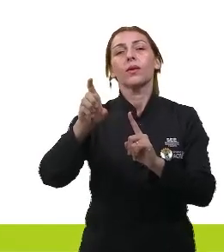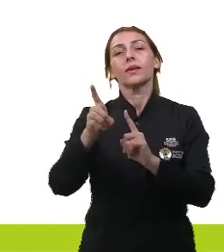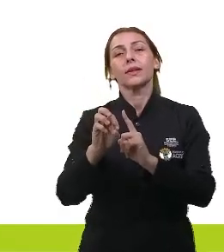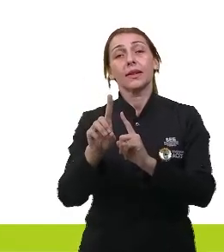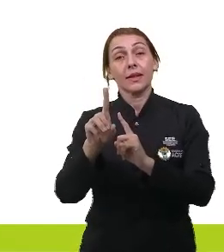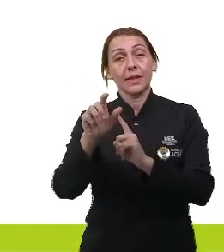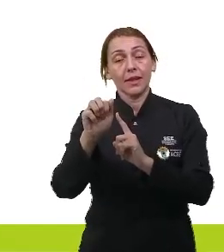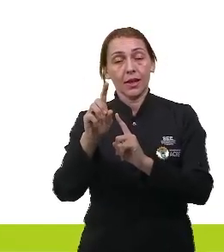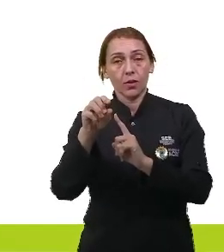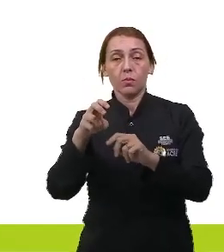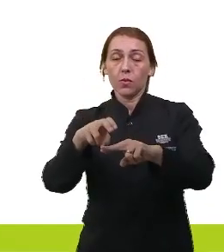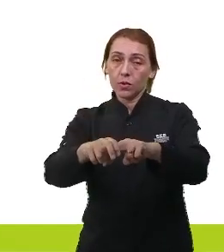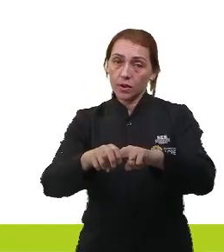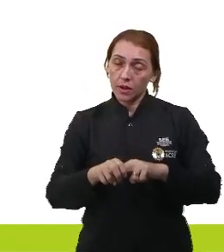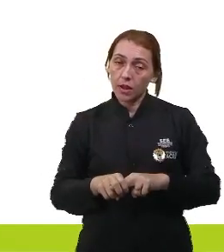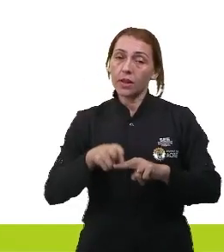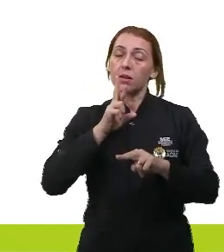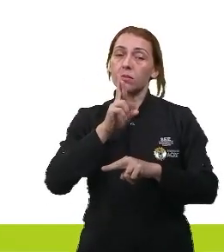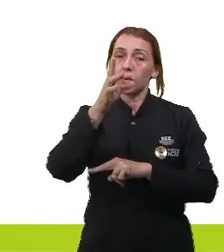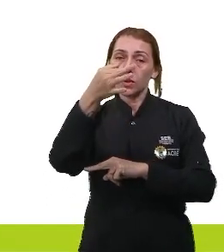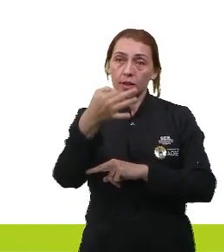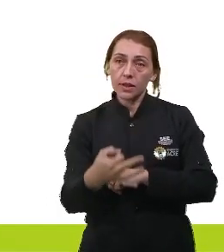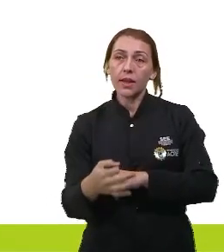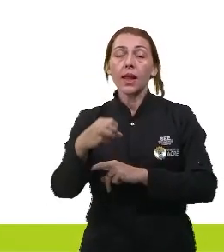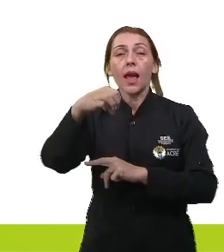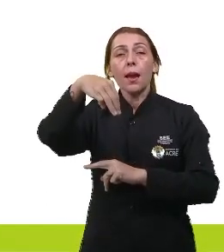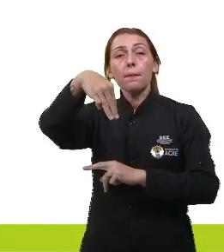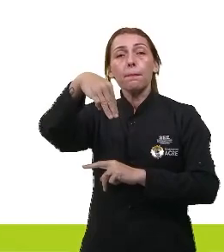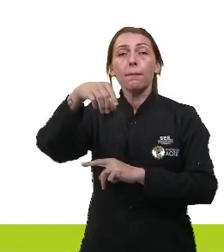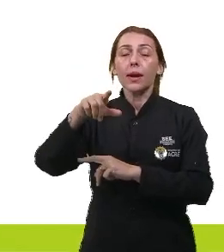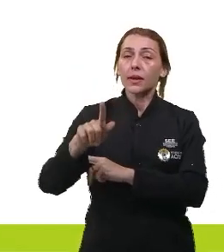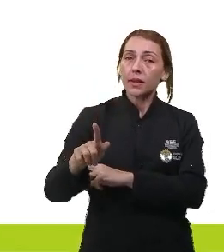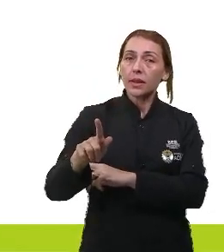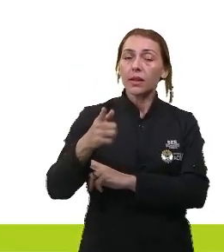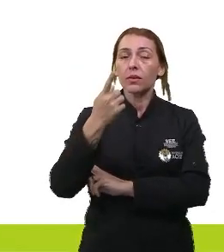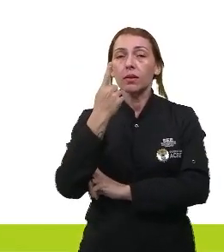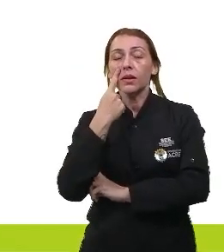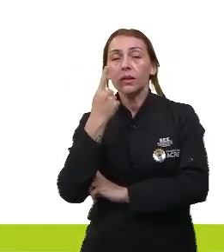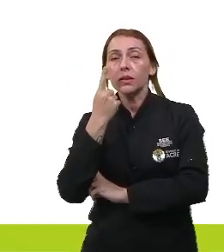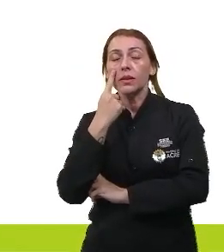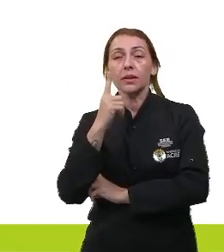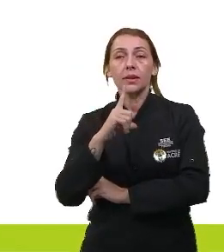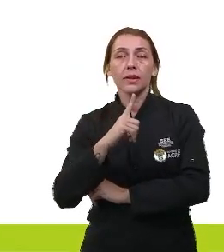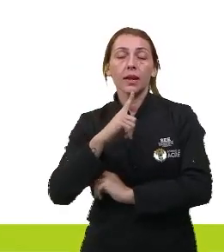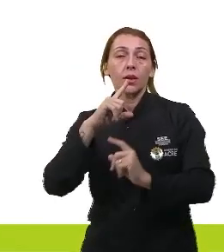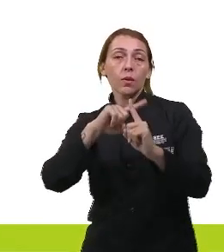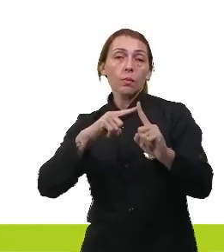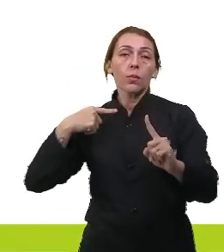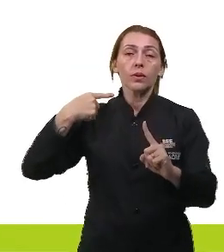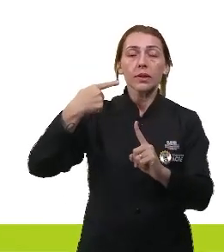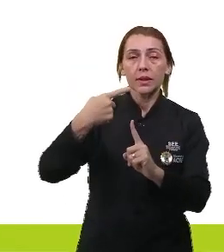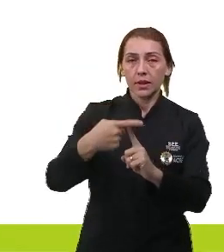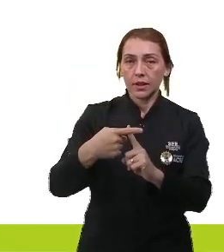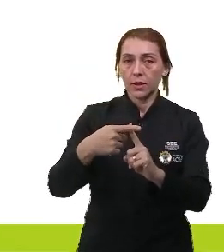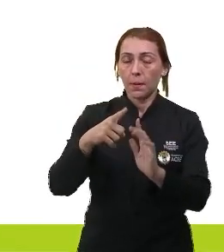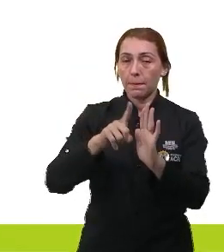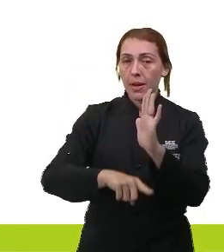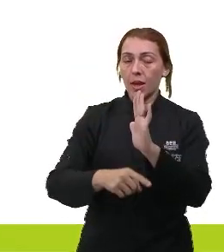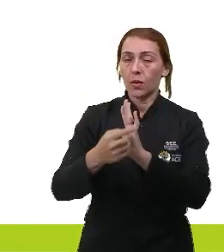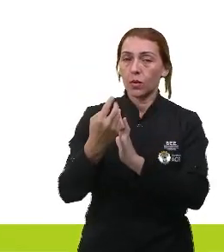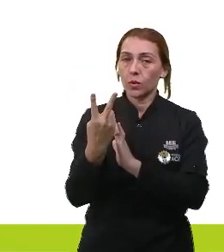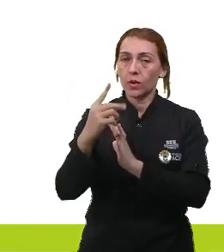isso o nosso gabarito ele é magnésio olha só o magnésio ele tem um potencial de menos